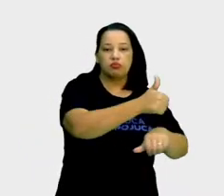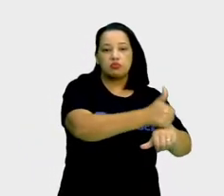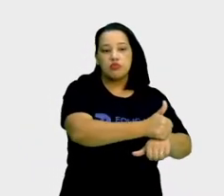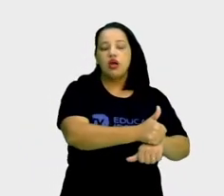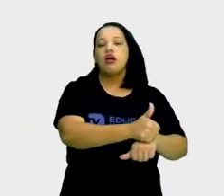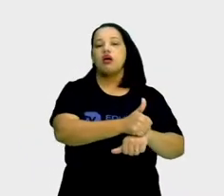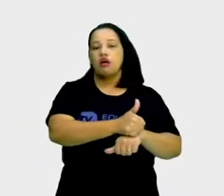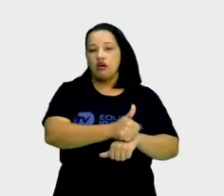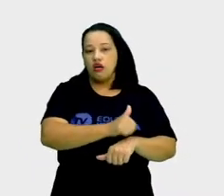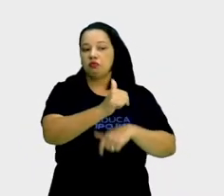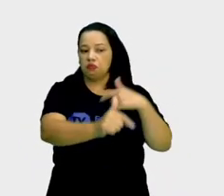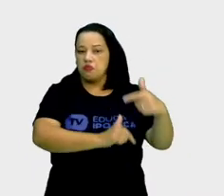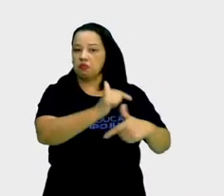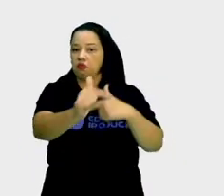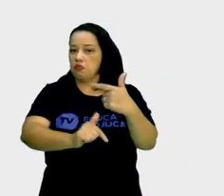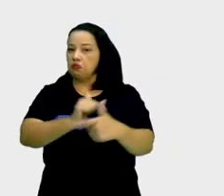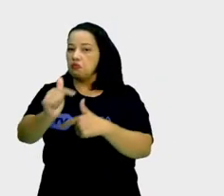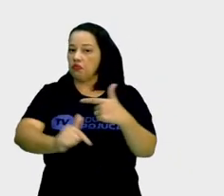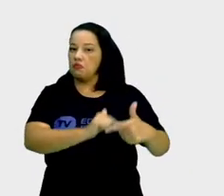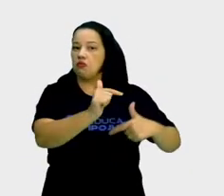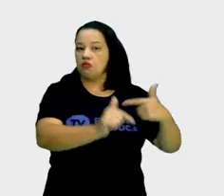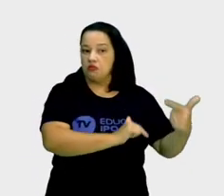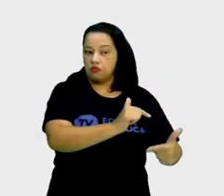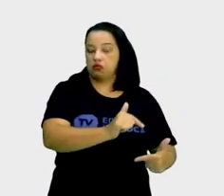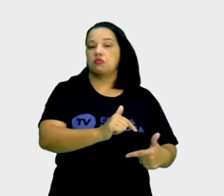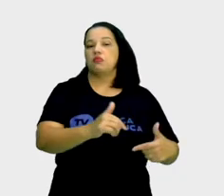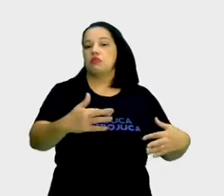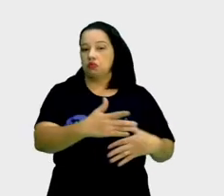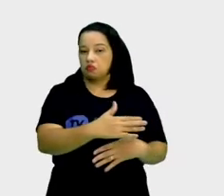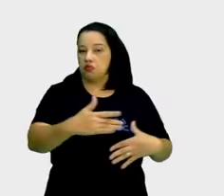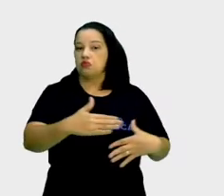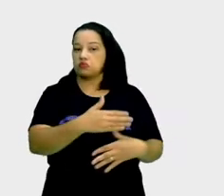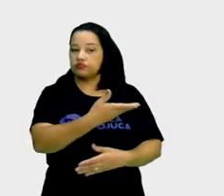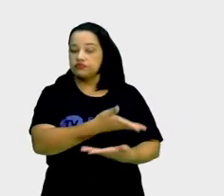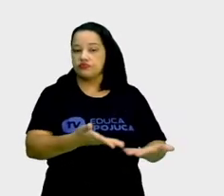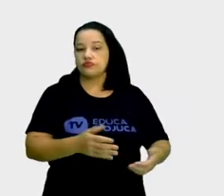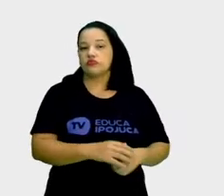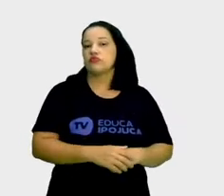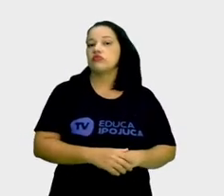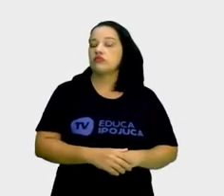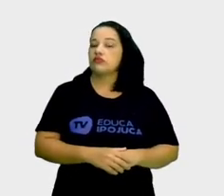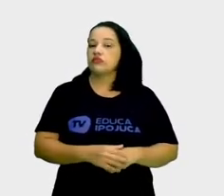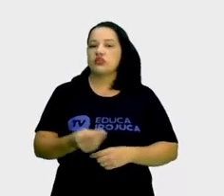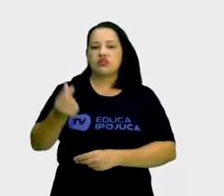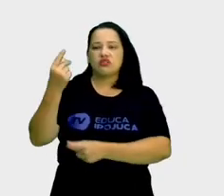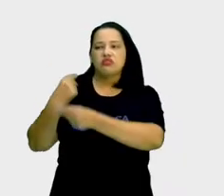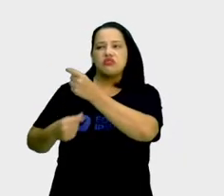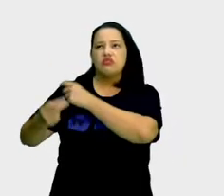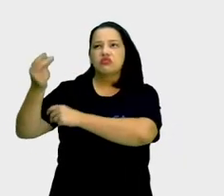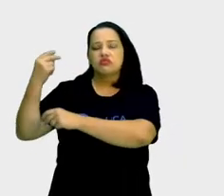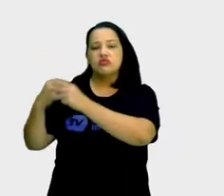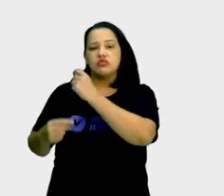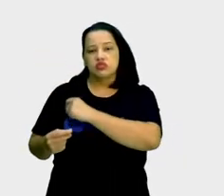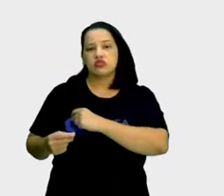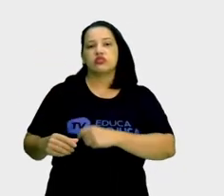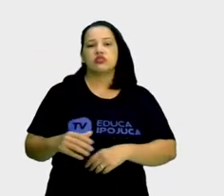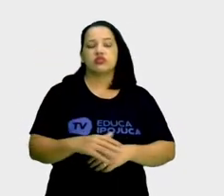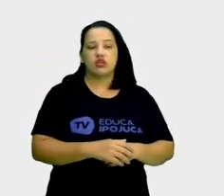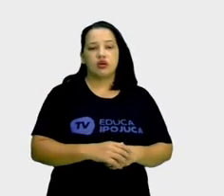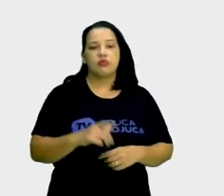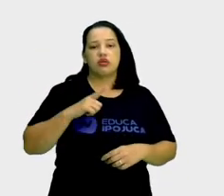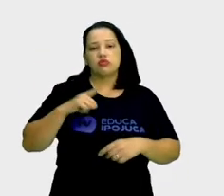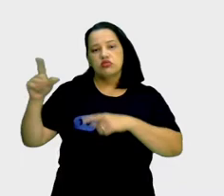Só tenho que falar que a cidade de Ipojuca é a cidade boa de viver. Antigamente era ruim, porque tinha o zizinho,